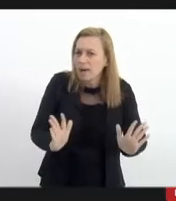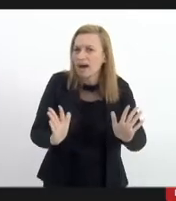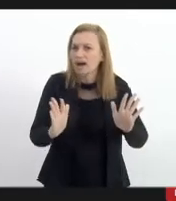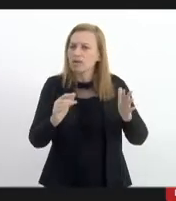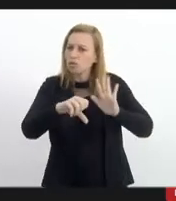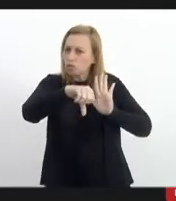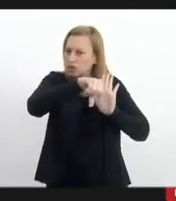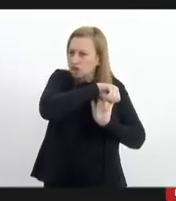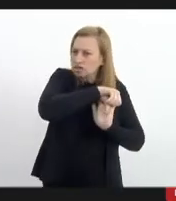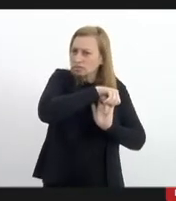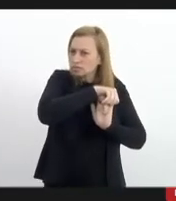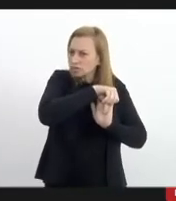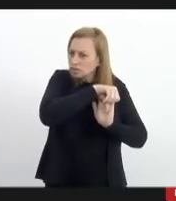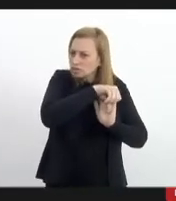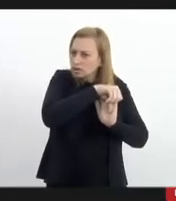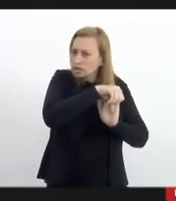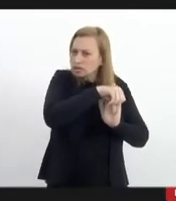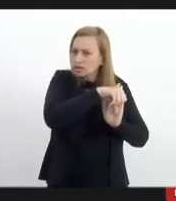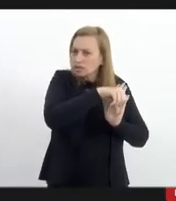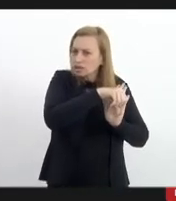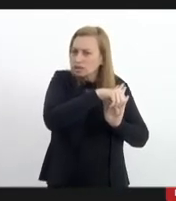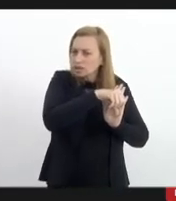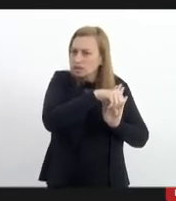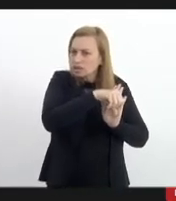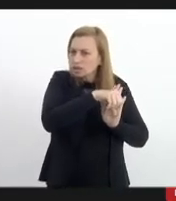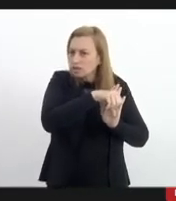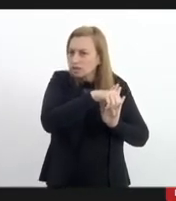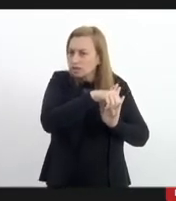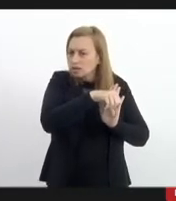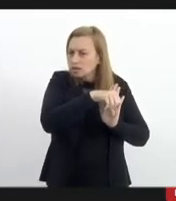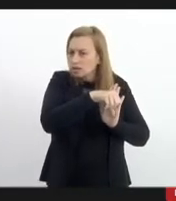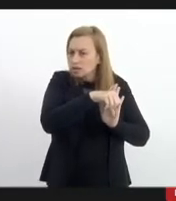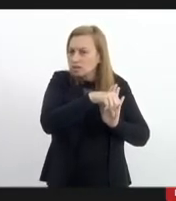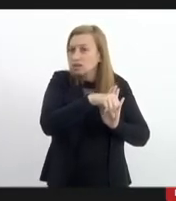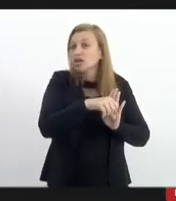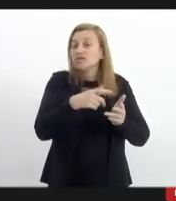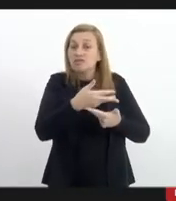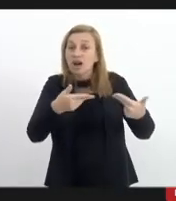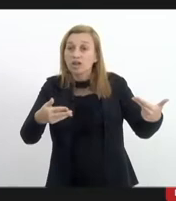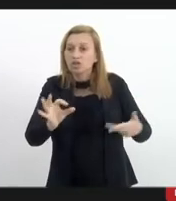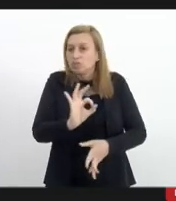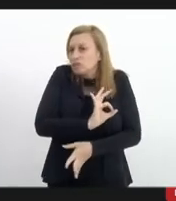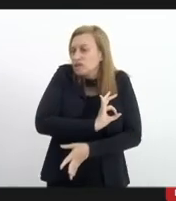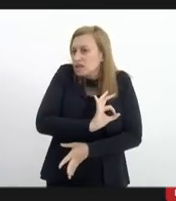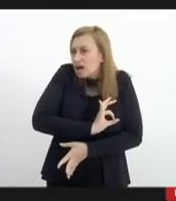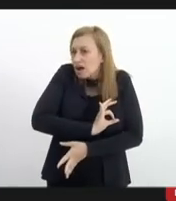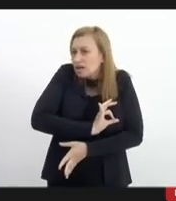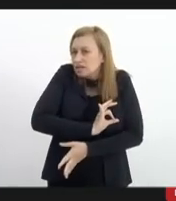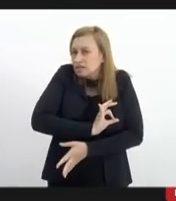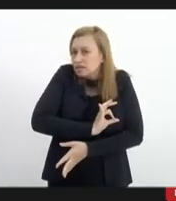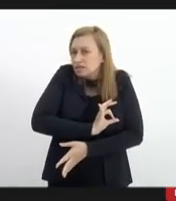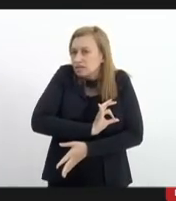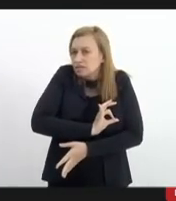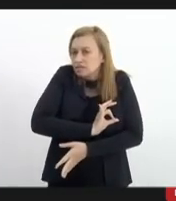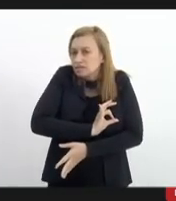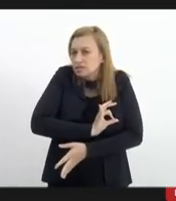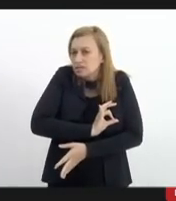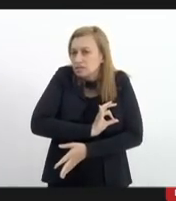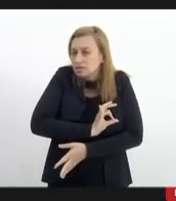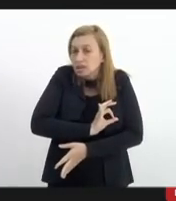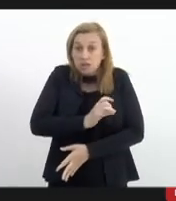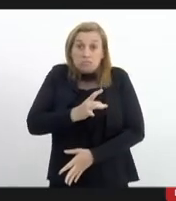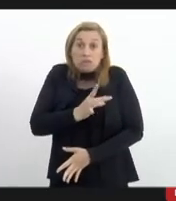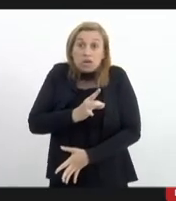crime ele está expondo os policiais que tem muitos policiais que até tem